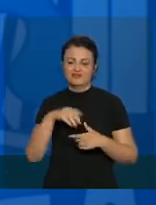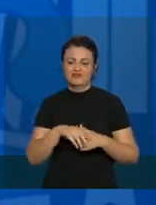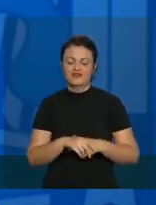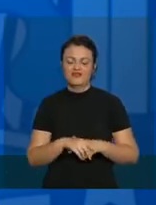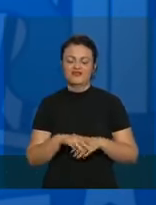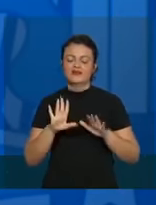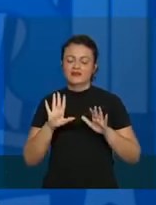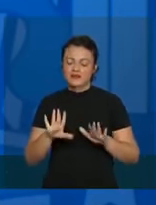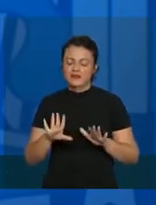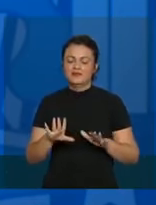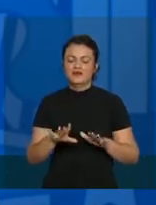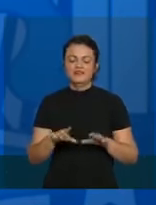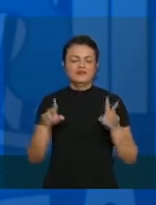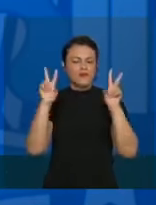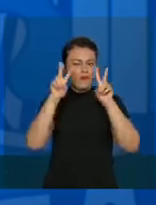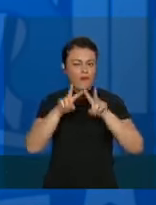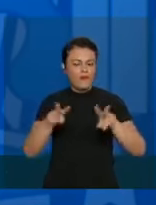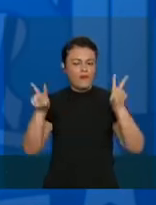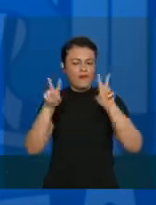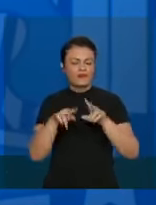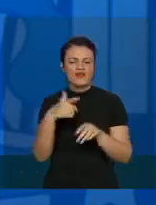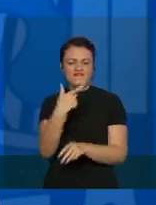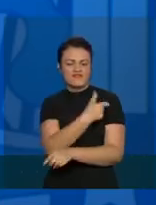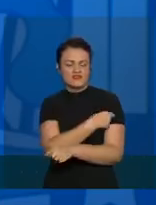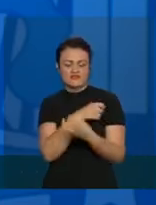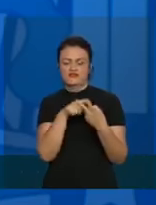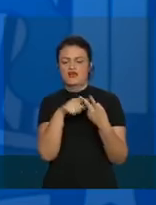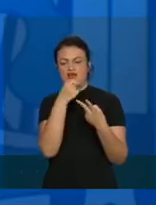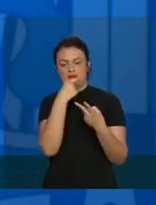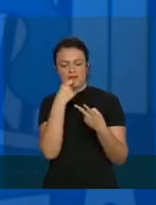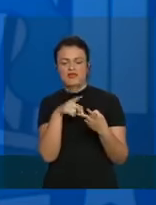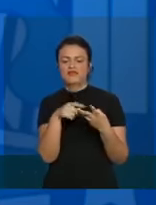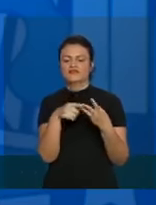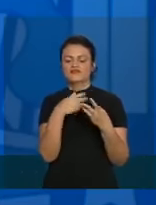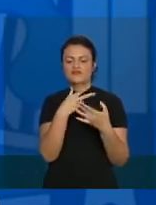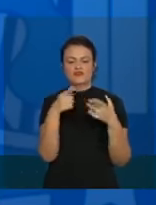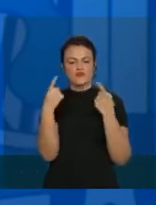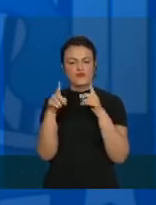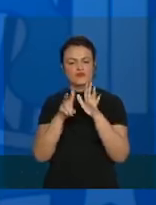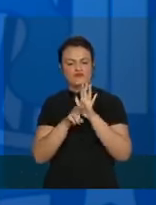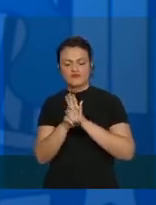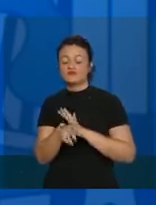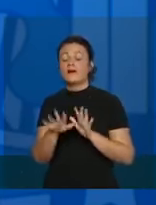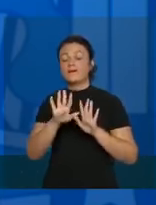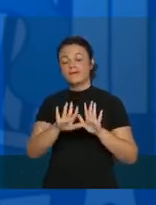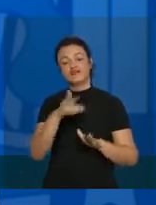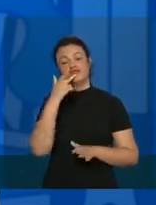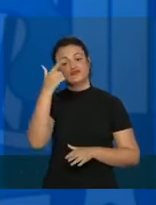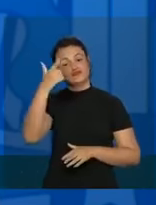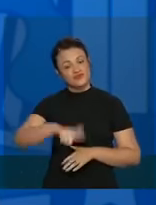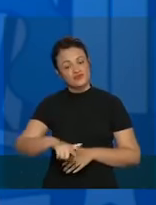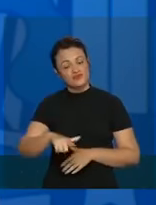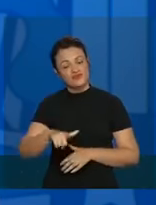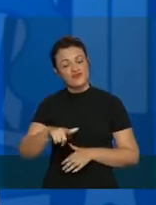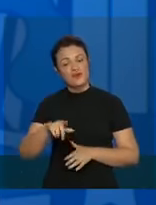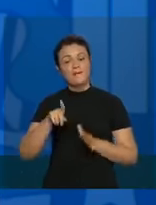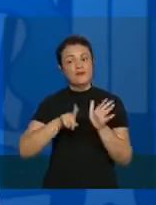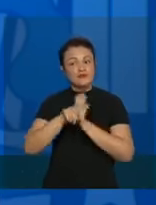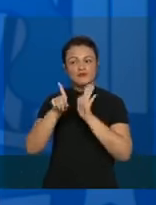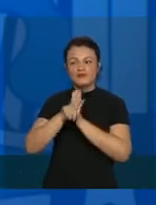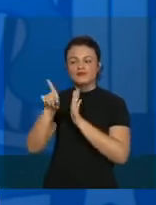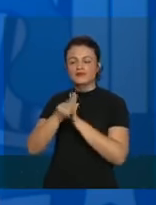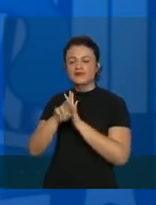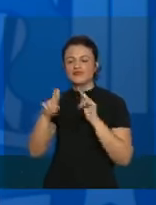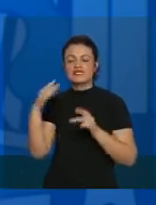mas estou com um olhar muito atento em vacina, em remédio, em retroviral, mas volto a repetir, são perguntas que a ciência